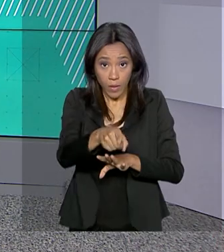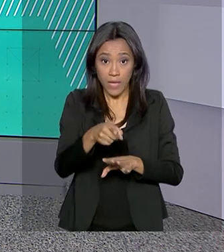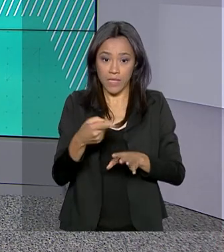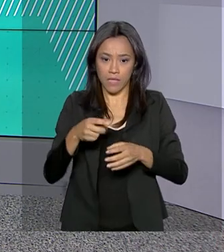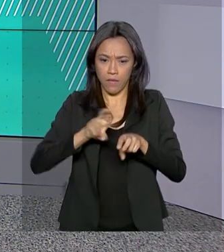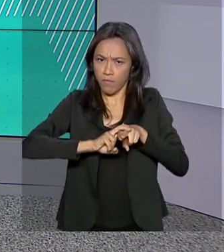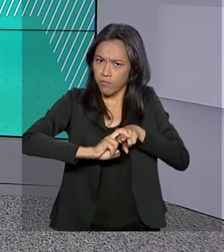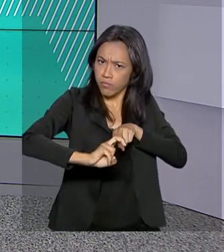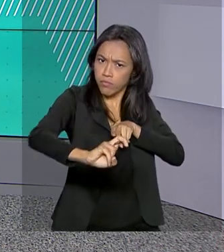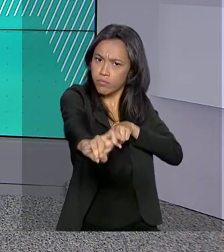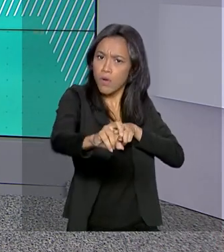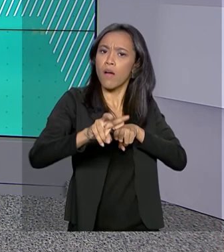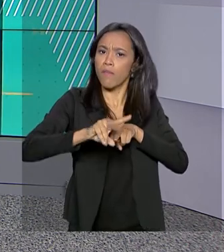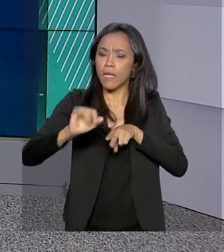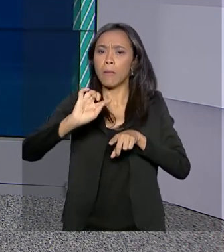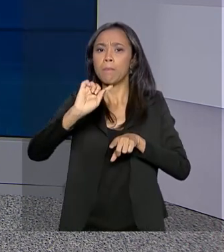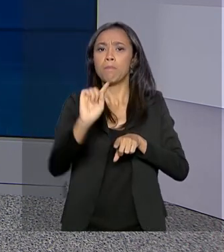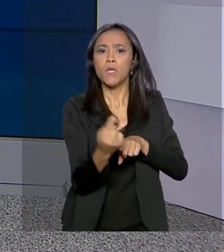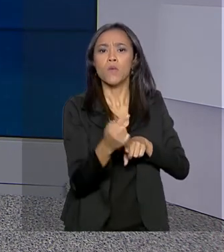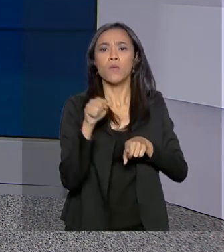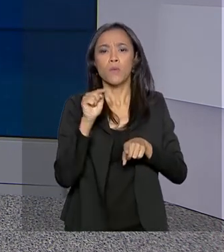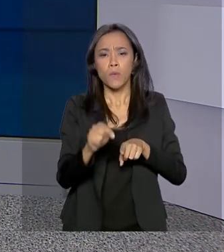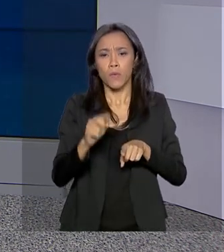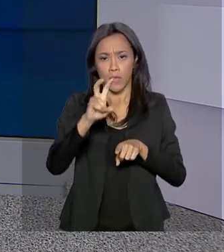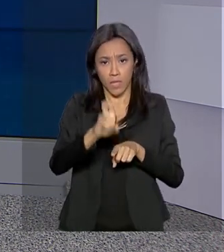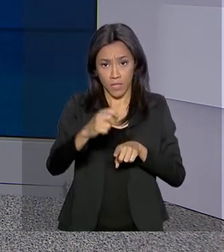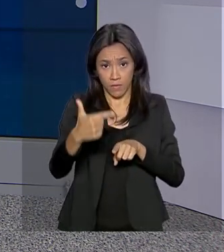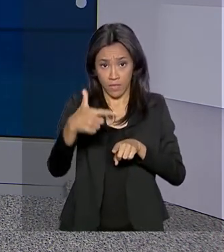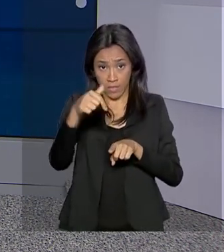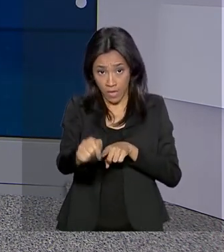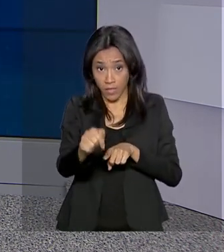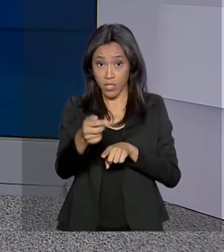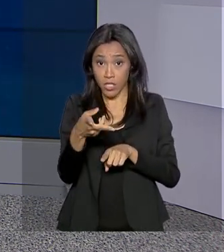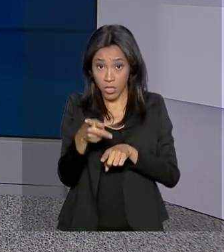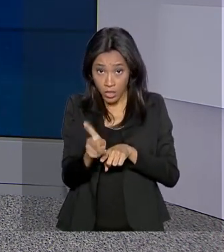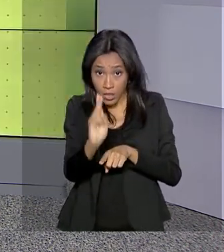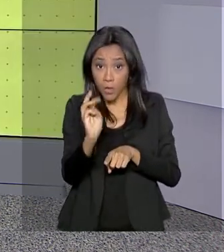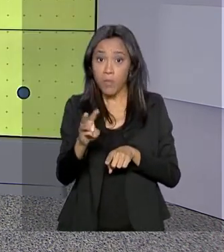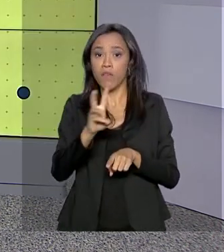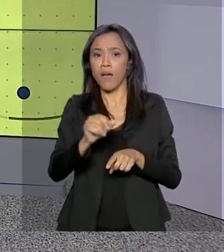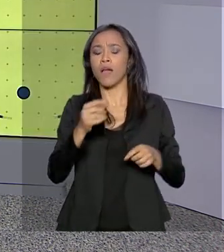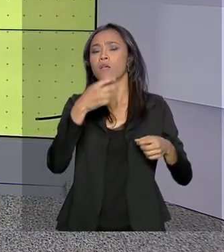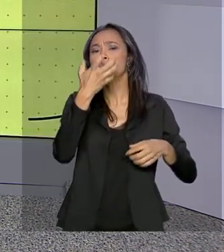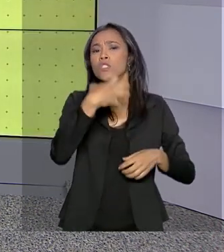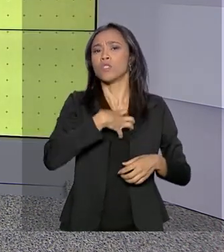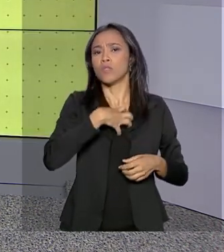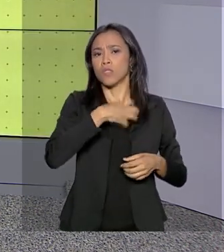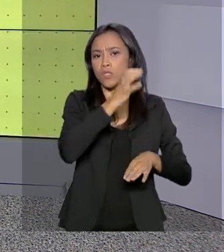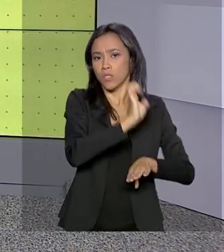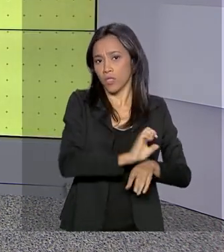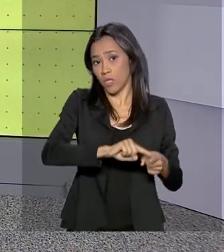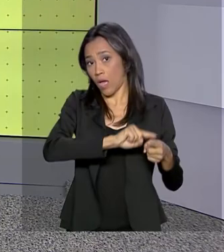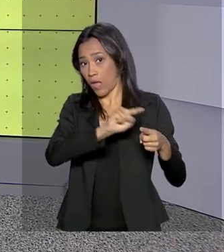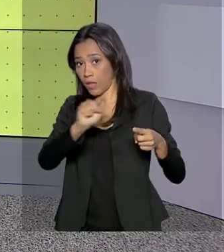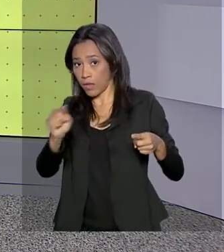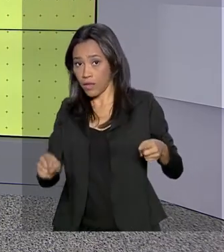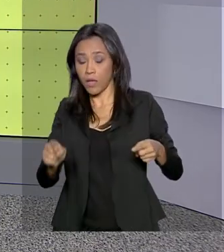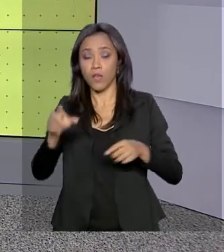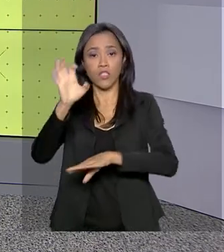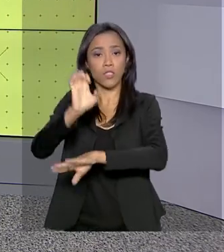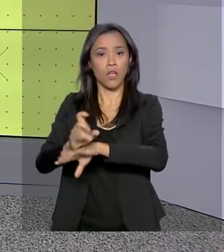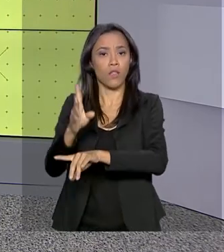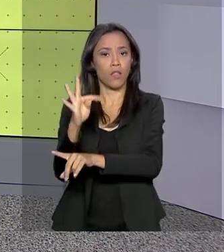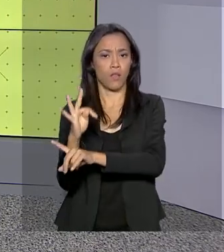Oeste-Leste terá 1.527 km de extensão e cortará os estados da Bahia e Tocantins. A obra vai